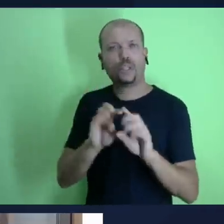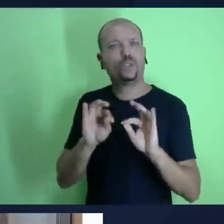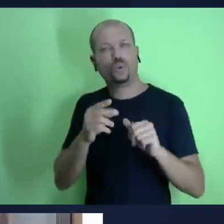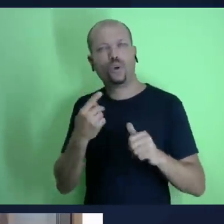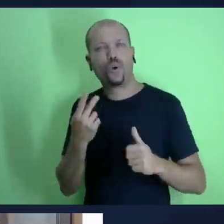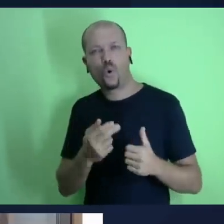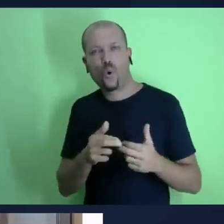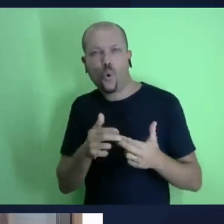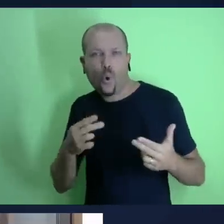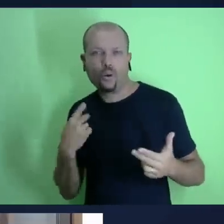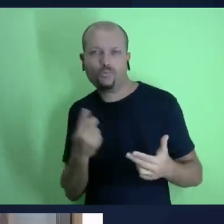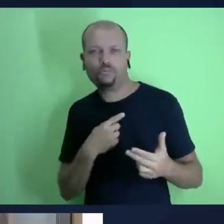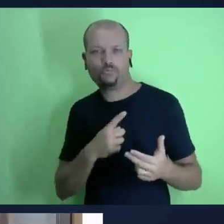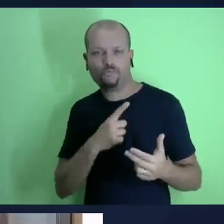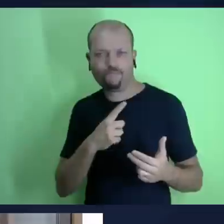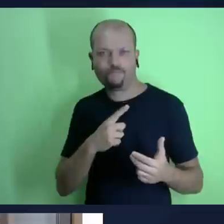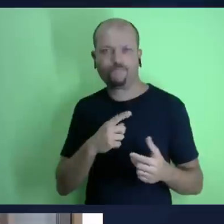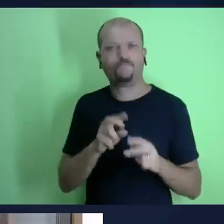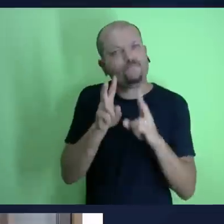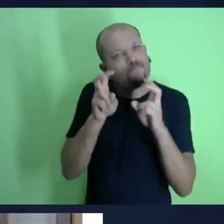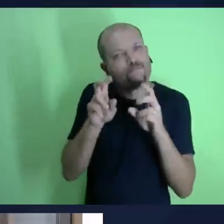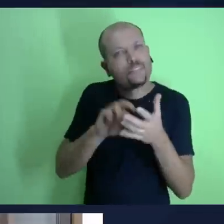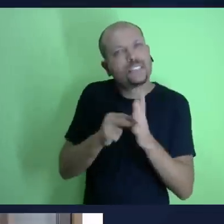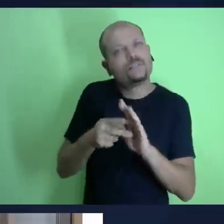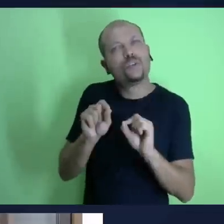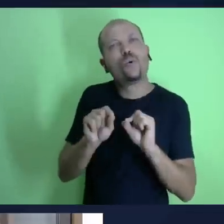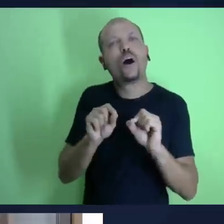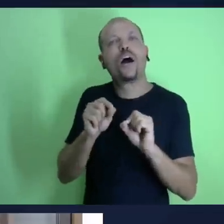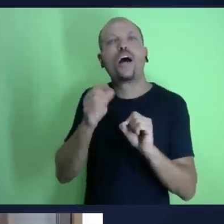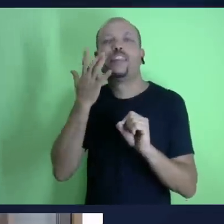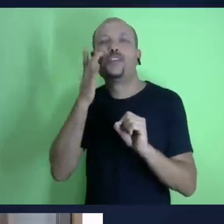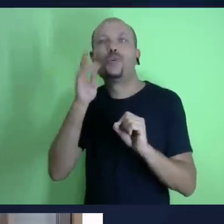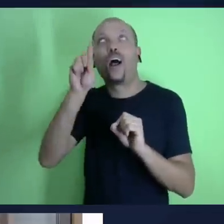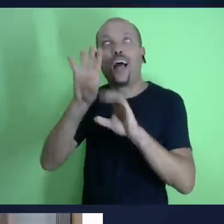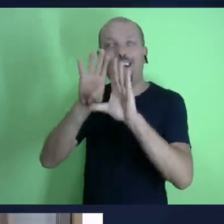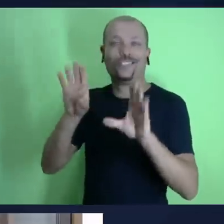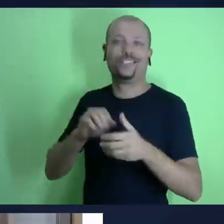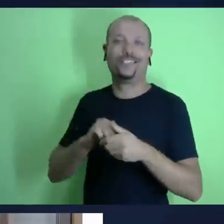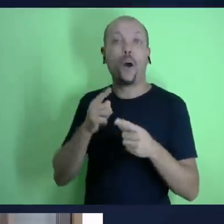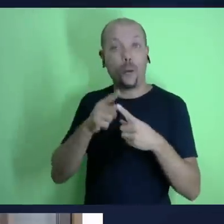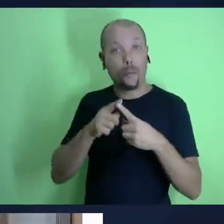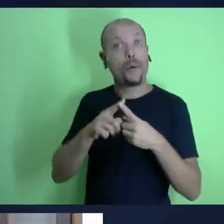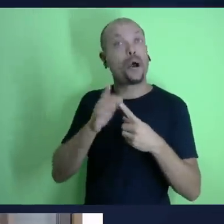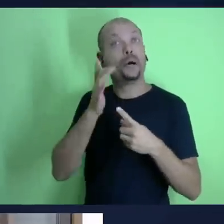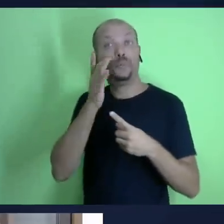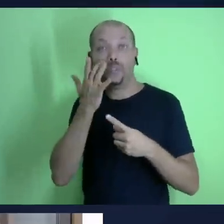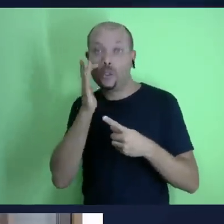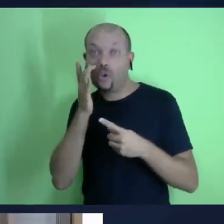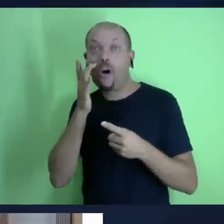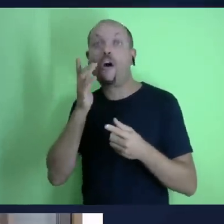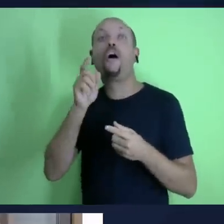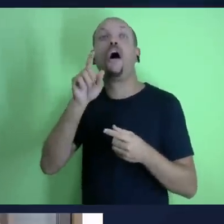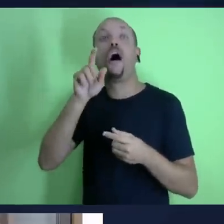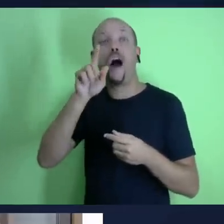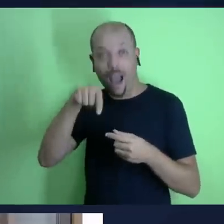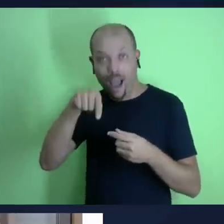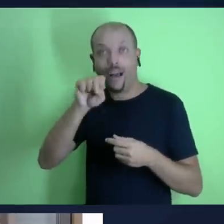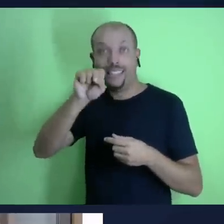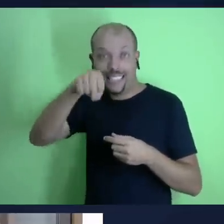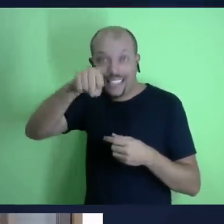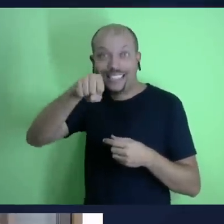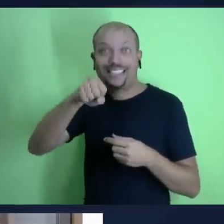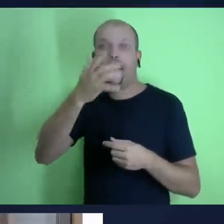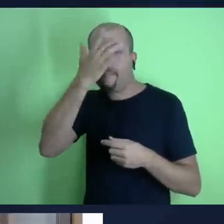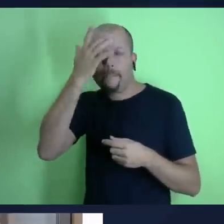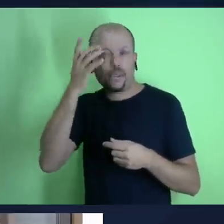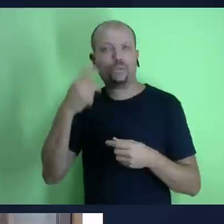pessoas nós estamos cuidando do tesouro de Deus então às vezes é difícil né a gente ir na contramão da nossa própria natureza